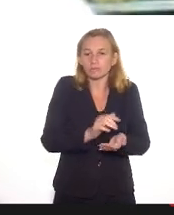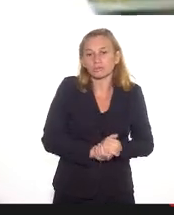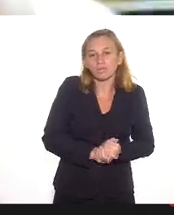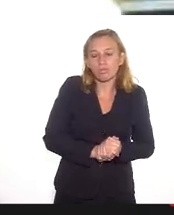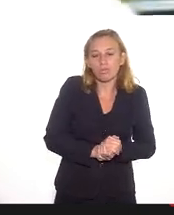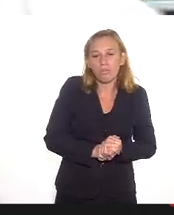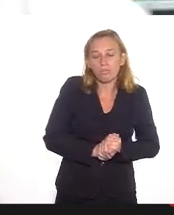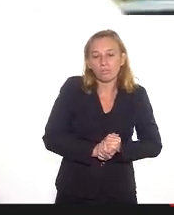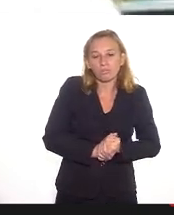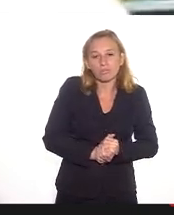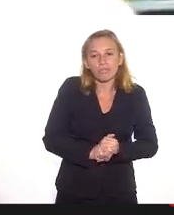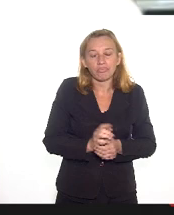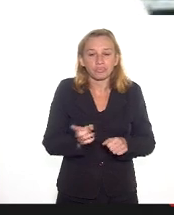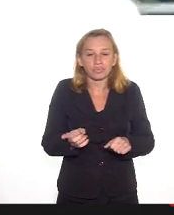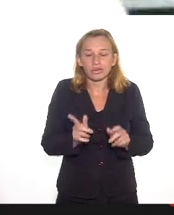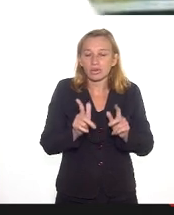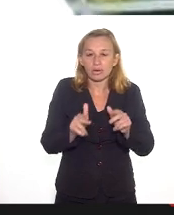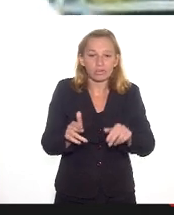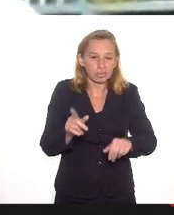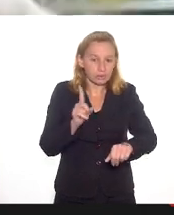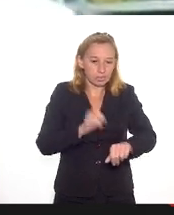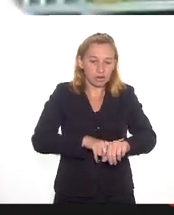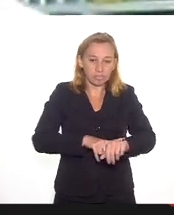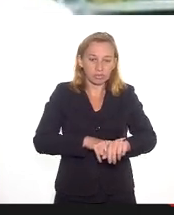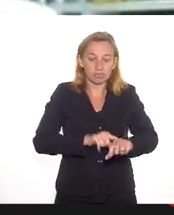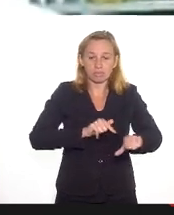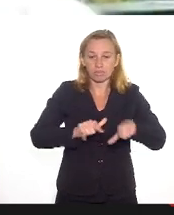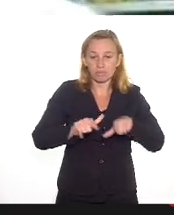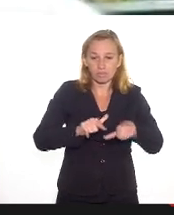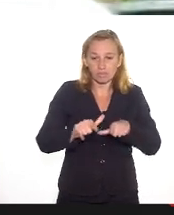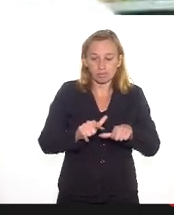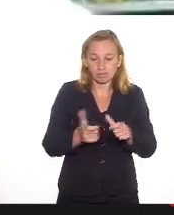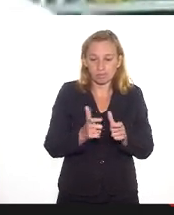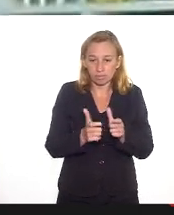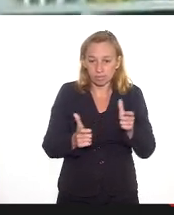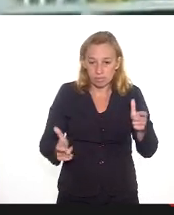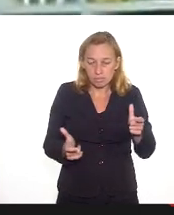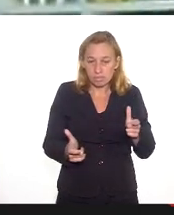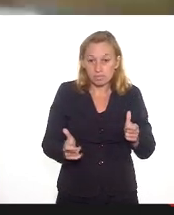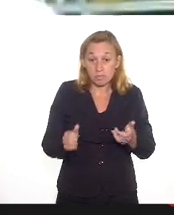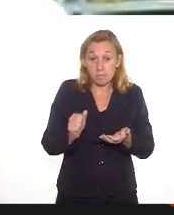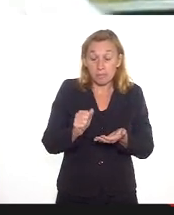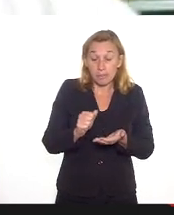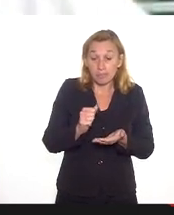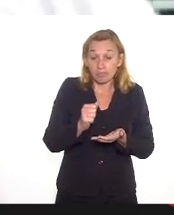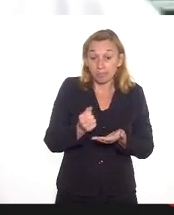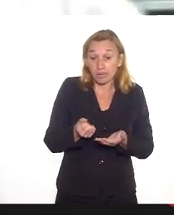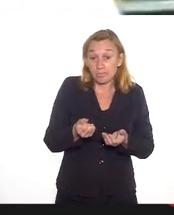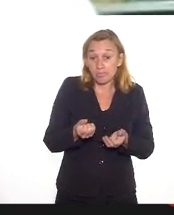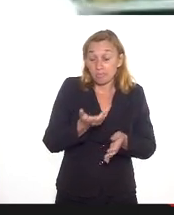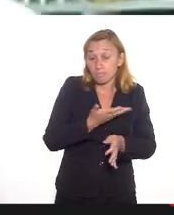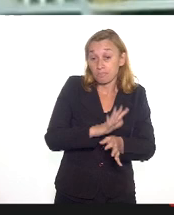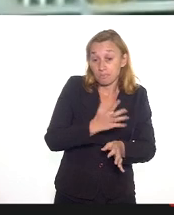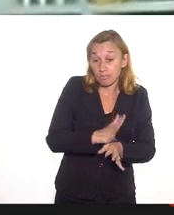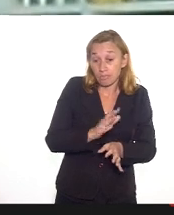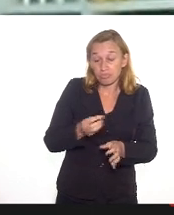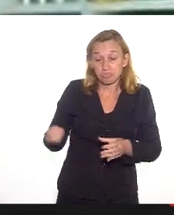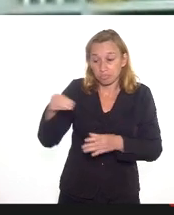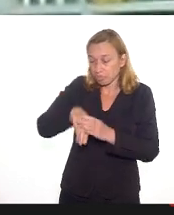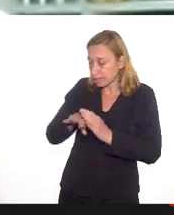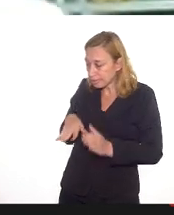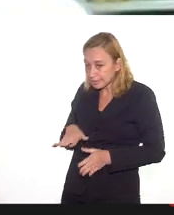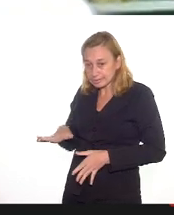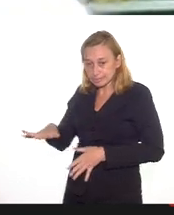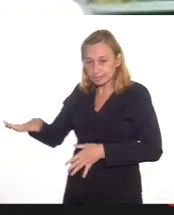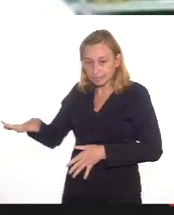a gente tem, ao mesmo tempo, uma grande demanda de trabalho que surge com a própria prática dentro da comunidade, com a própria prática da vida, porque a gente não pode